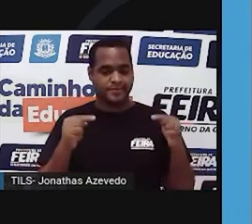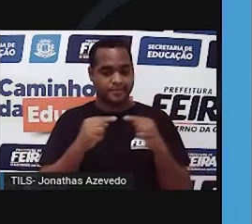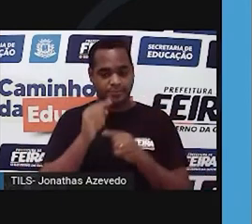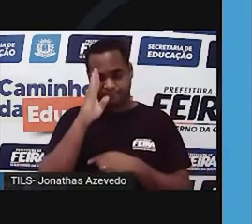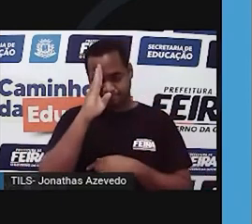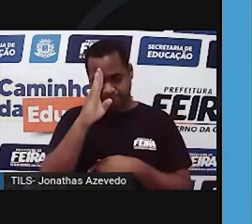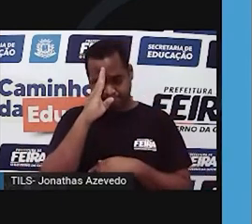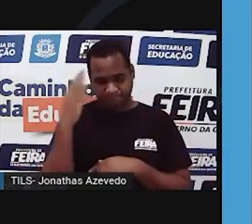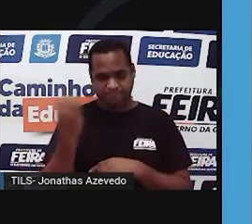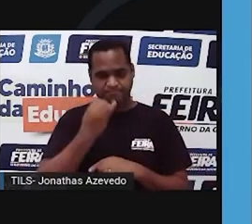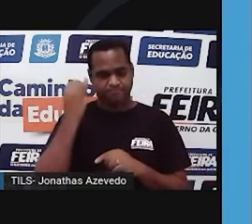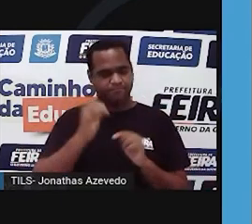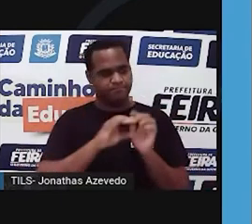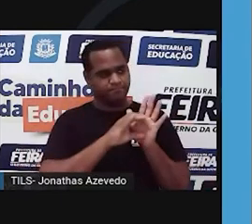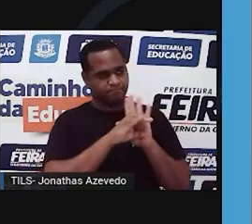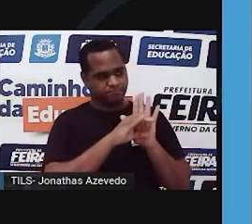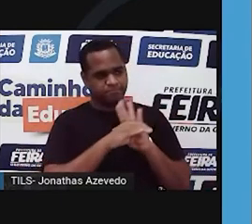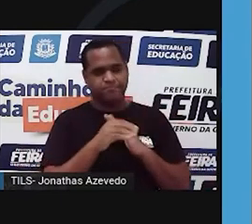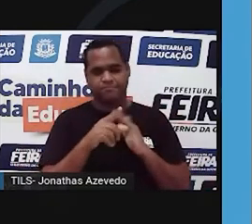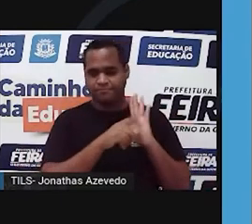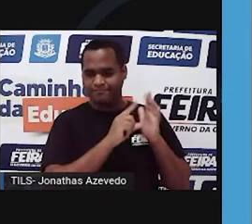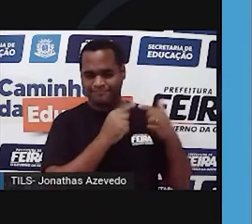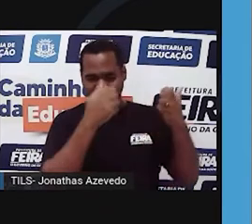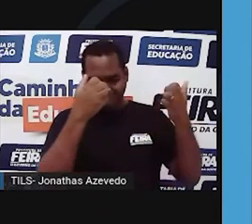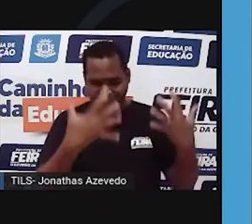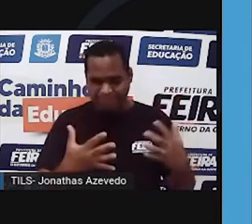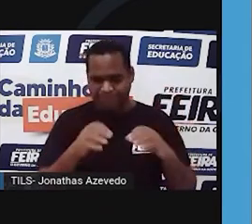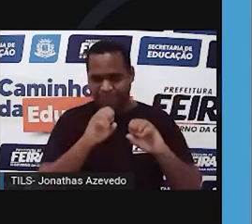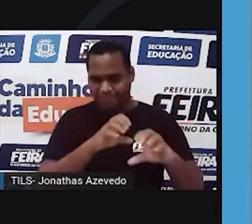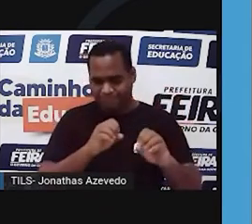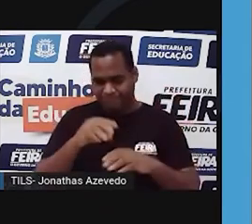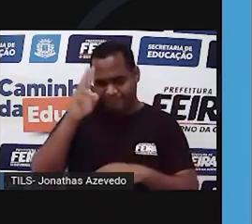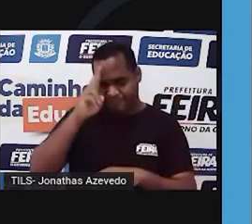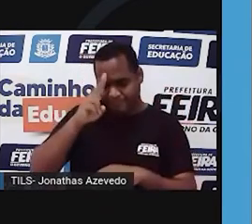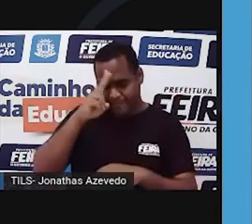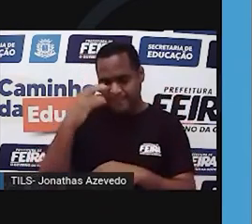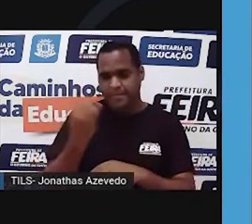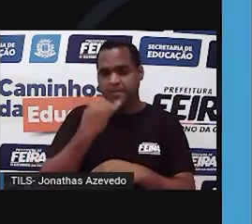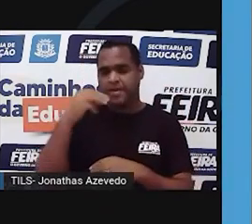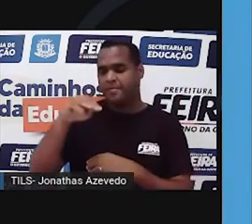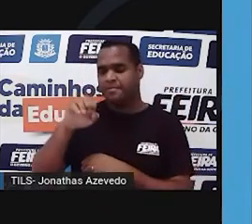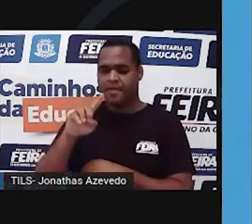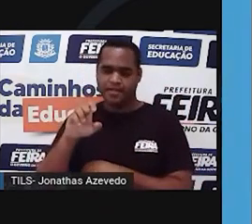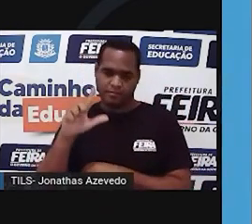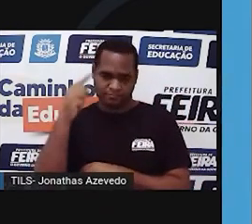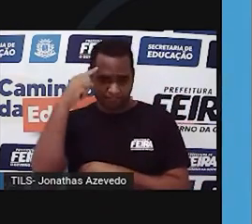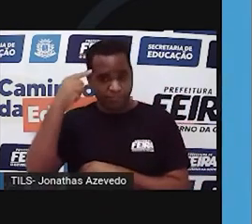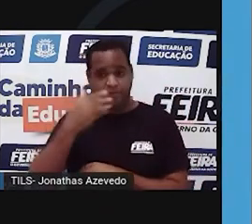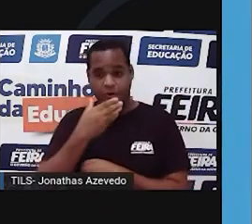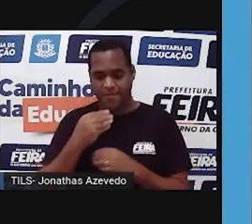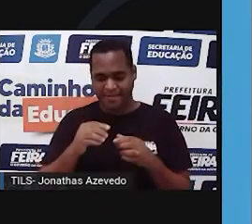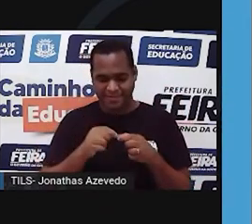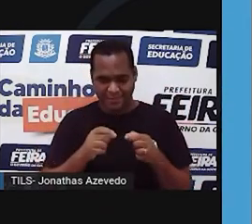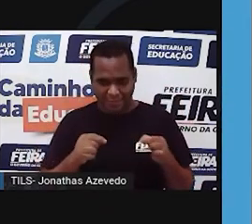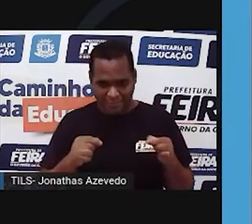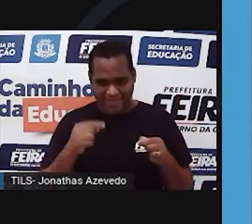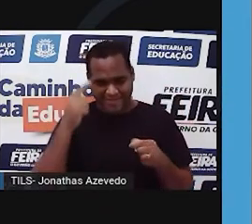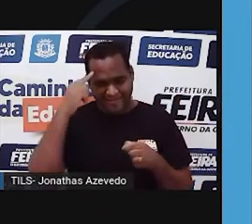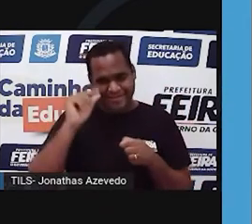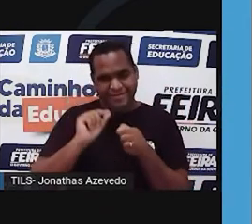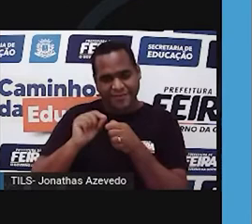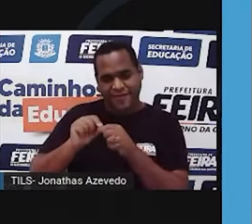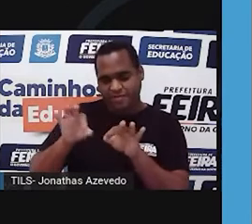conceitos para na aula que vem a gente começar a entender o Mendelismo. Mendel, que é considerado o pai da genética, foi ele que descobriu como essas